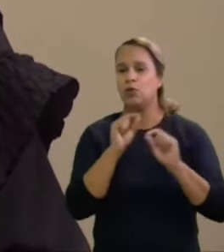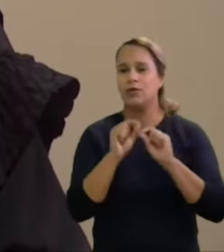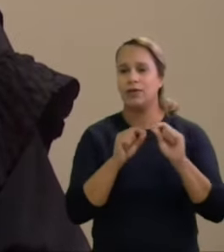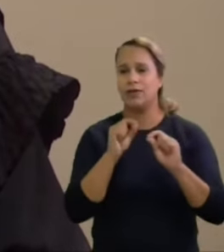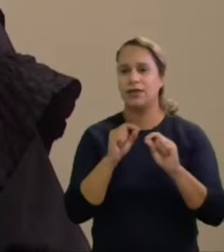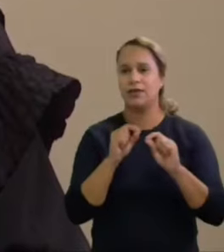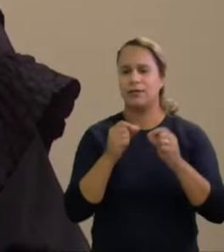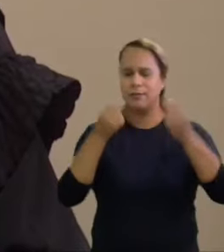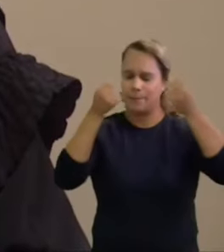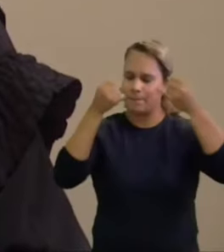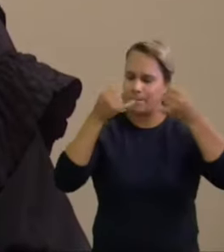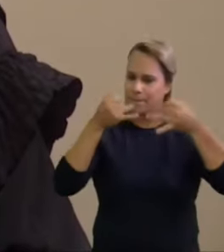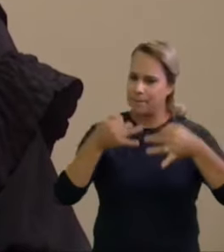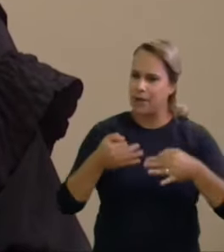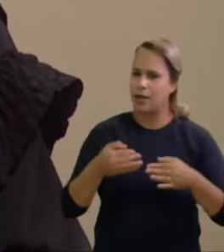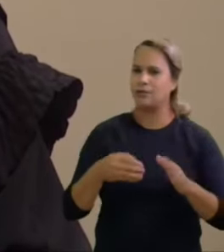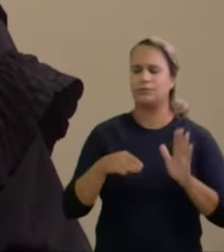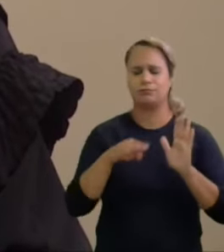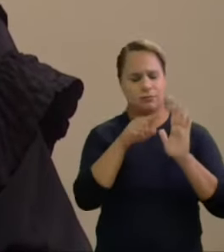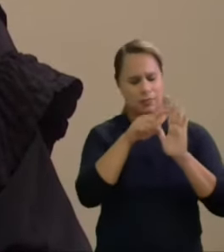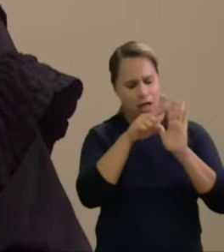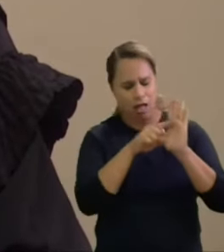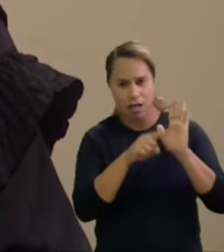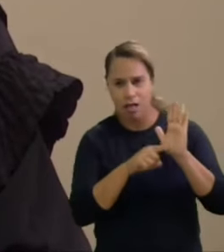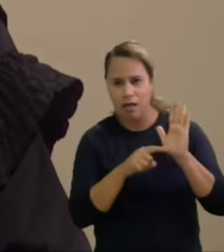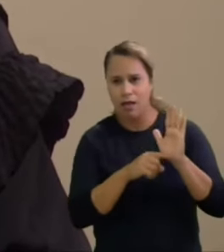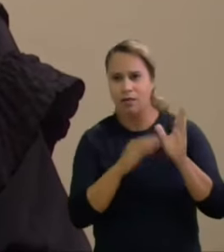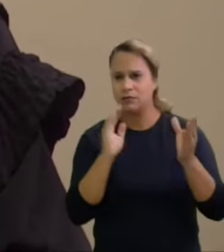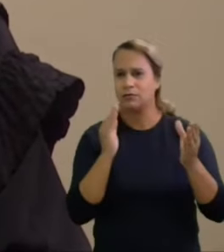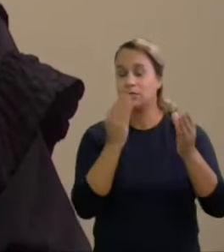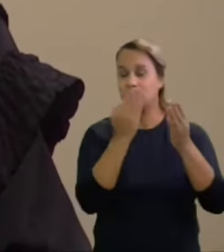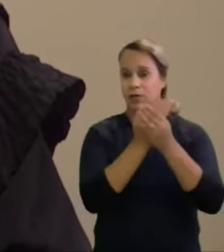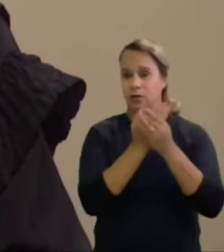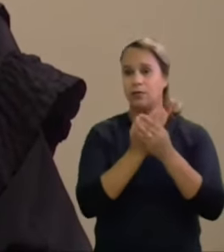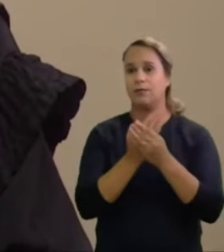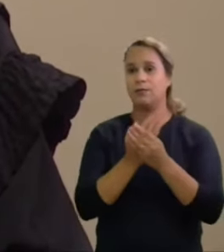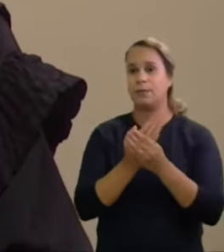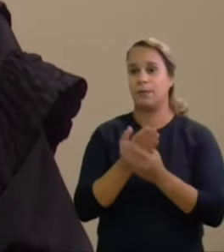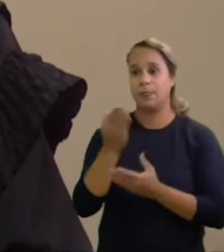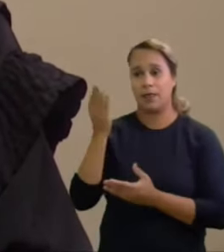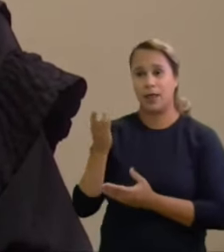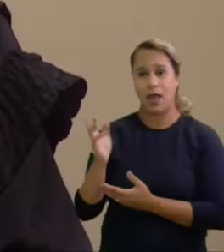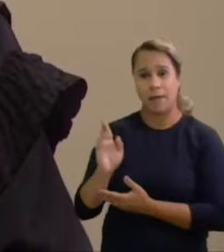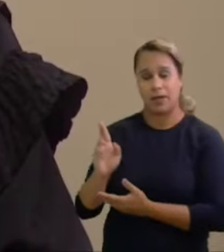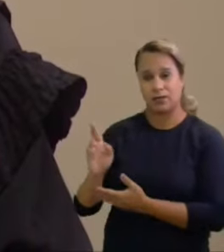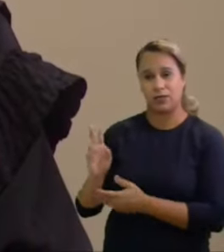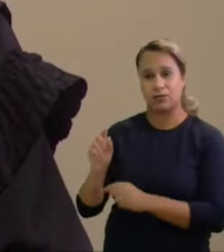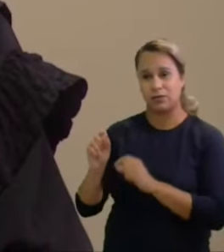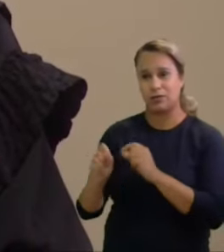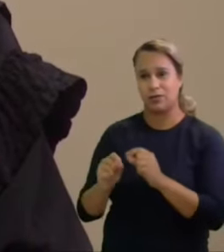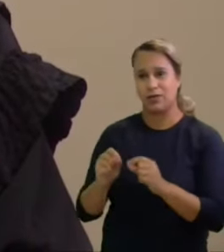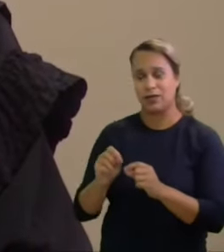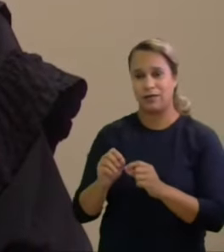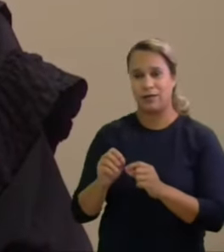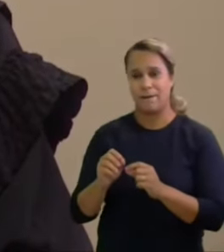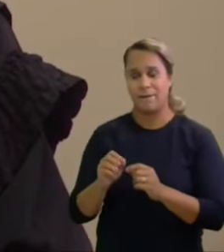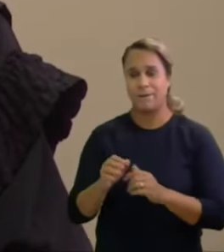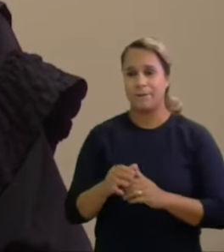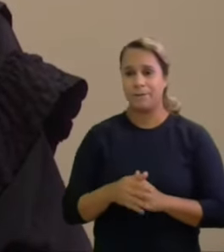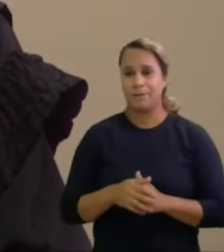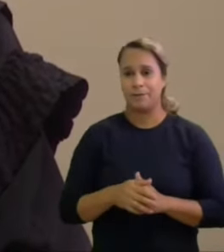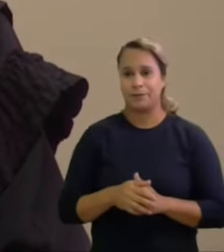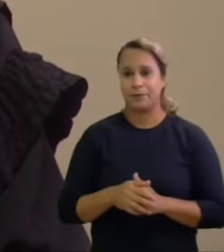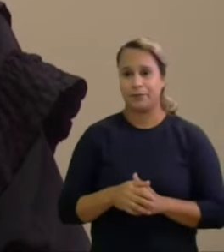dos autos constato que os atos de pré-campanha dos representados não se encontram maculados por qualquer ilegalidade